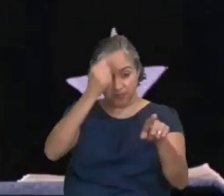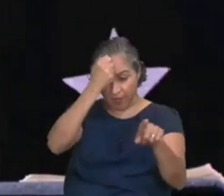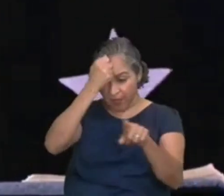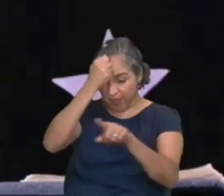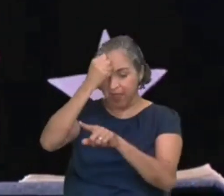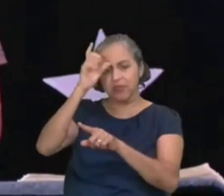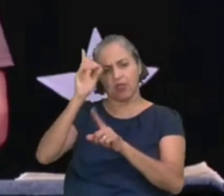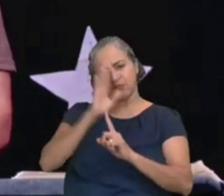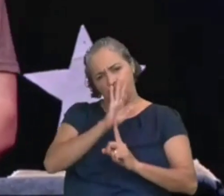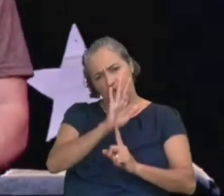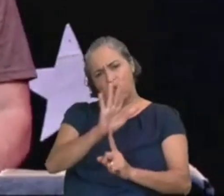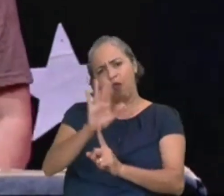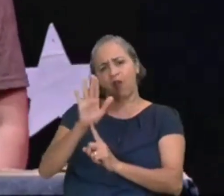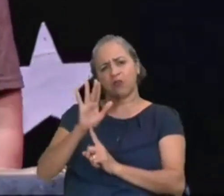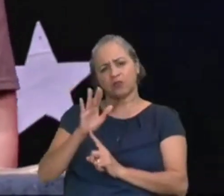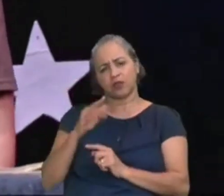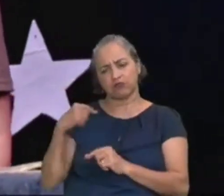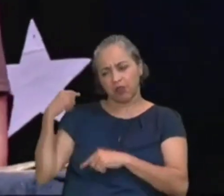tem se revelado a nós,